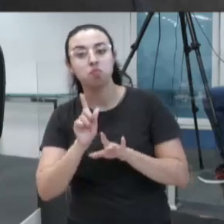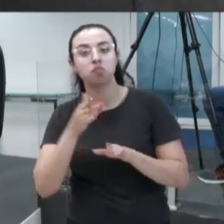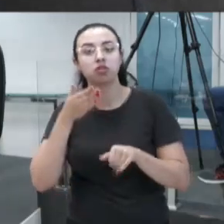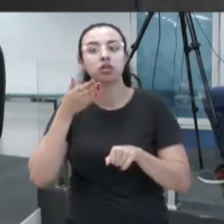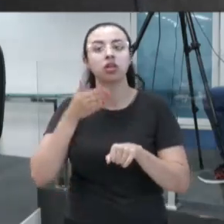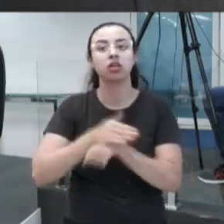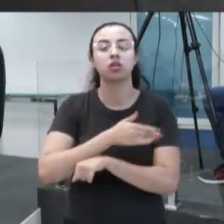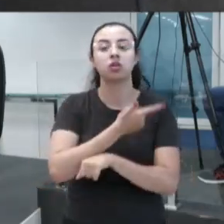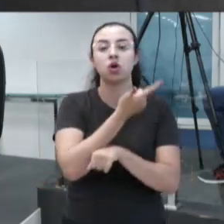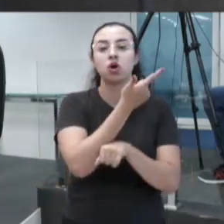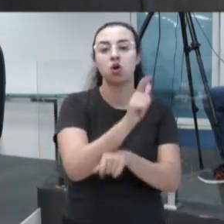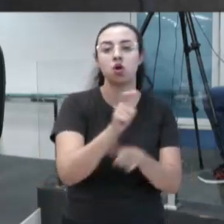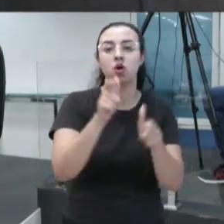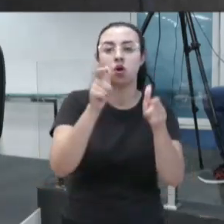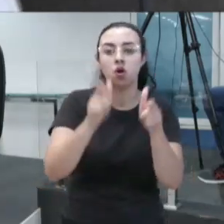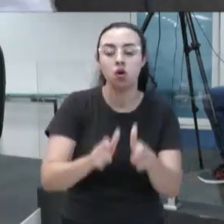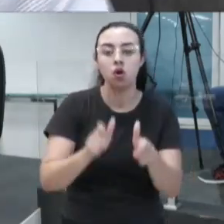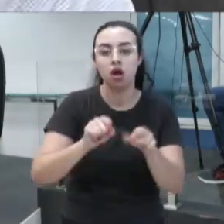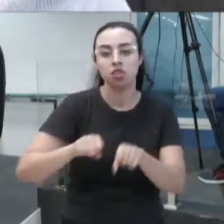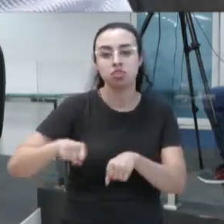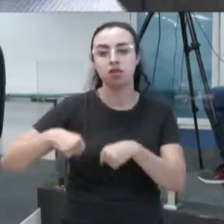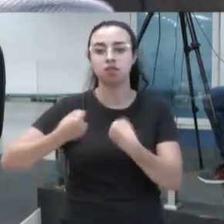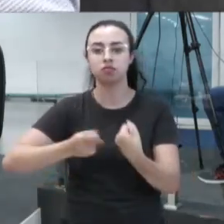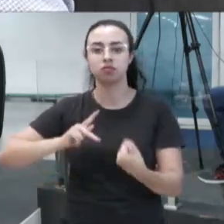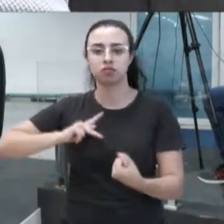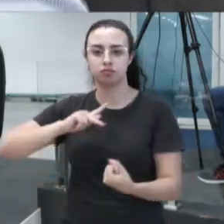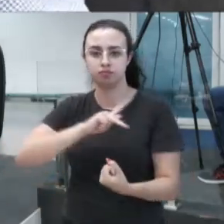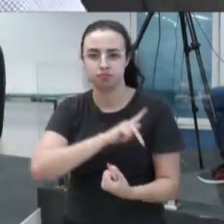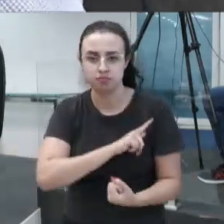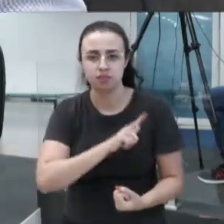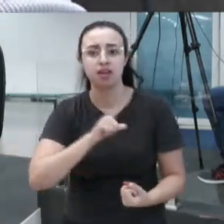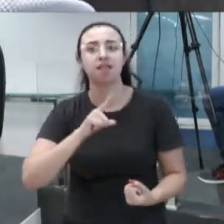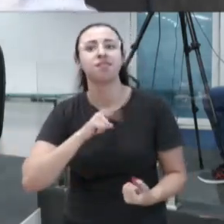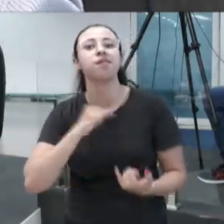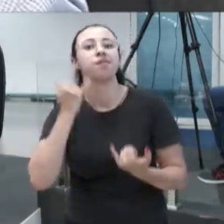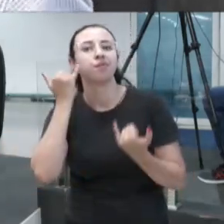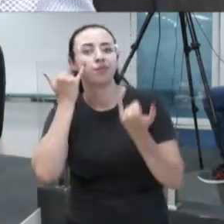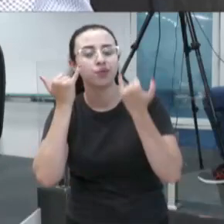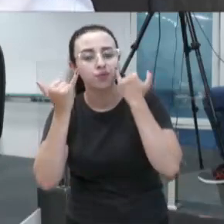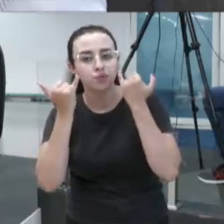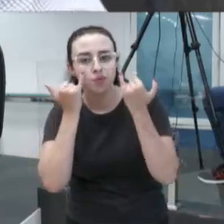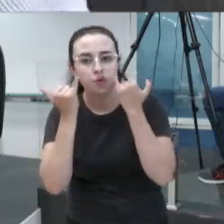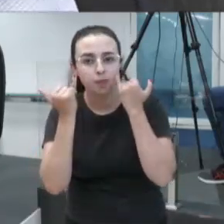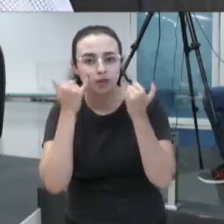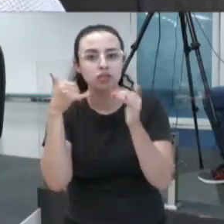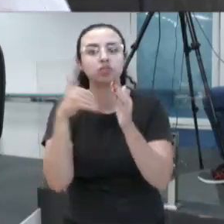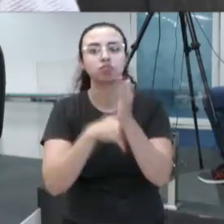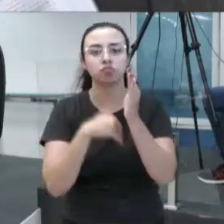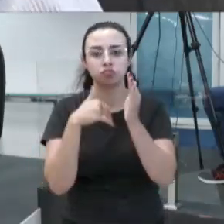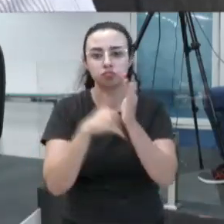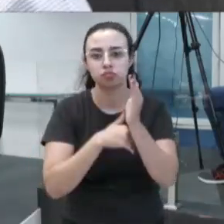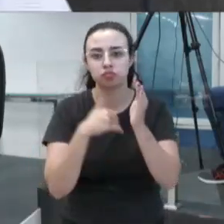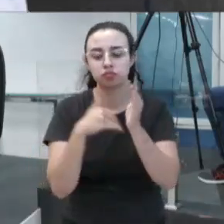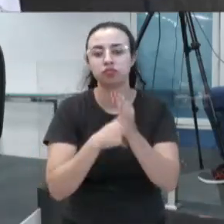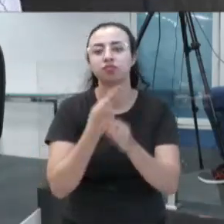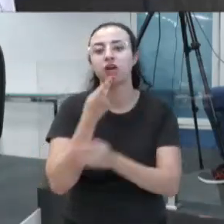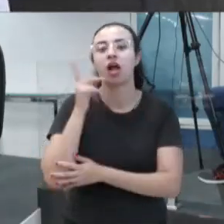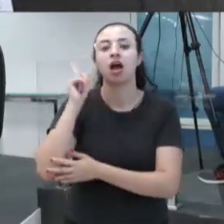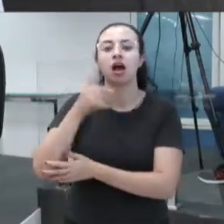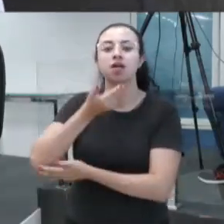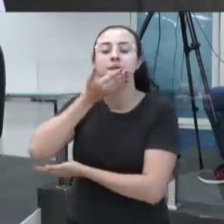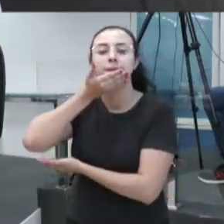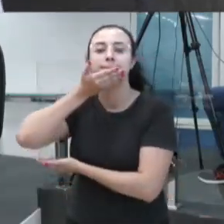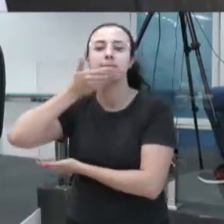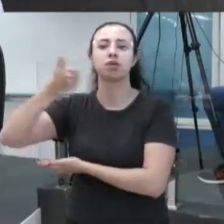colocaram na jogada da defensoria pública, se apoderaram de informações privilegiadas de bastidores, para dar um chapéu e falar que é melhor, sem